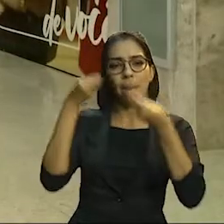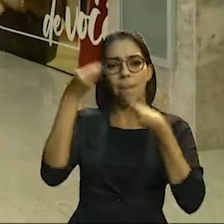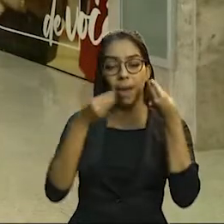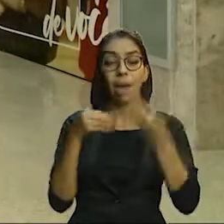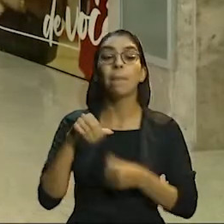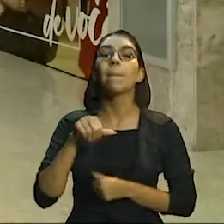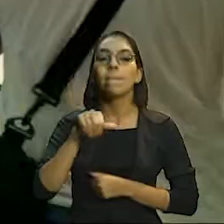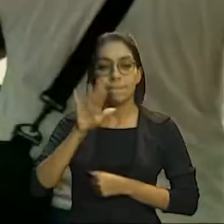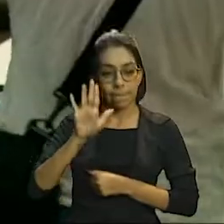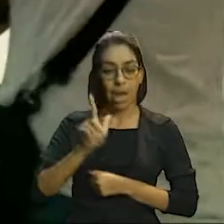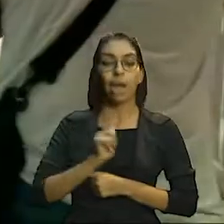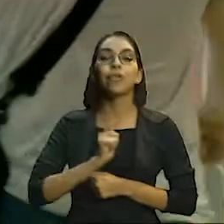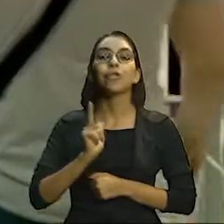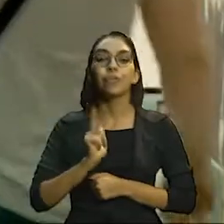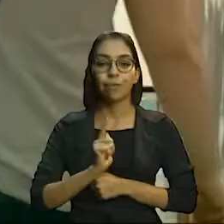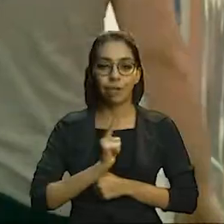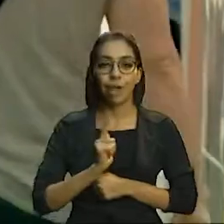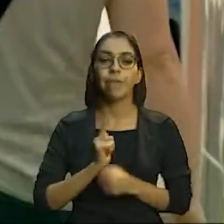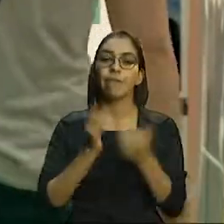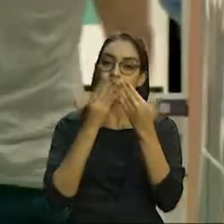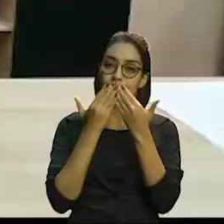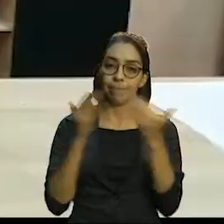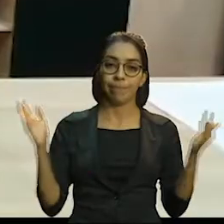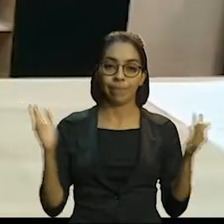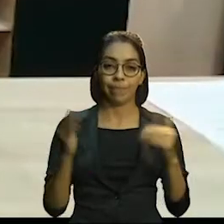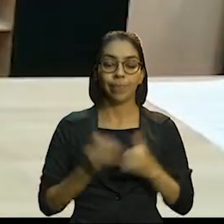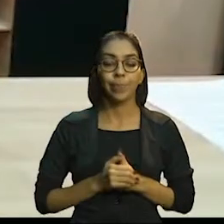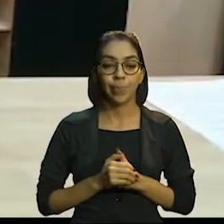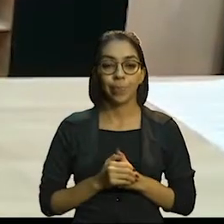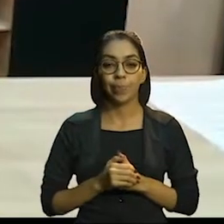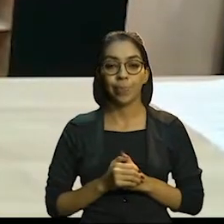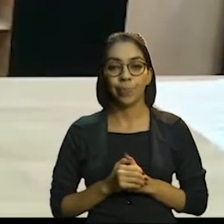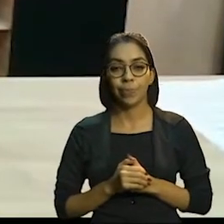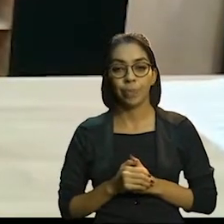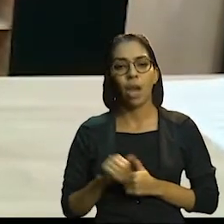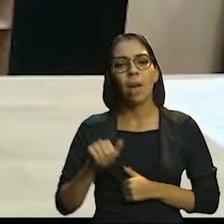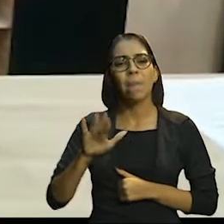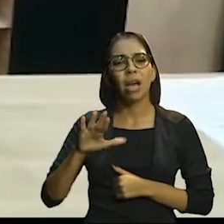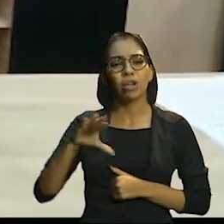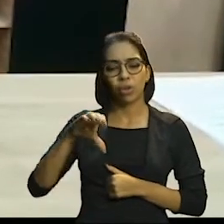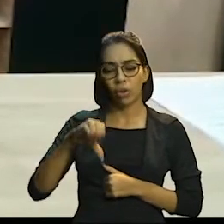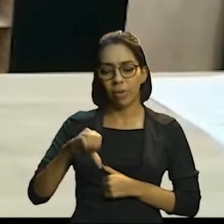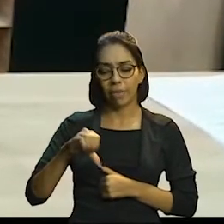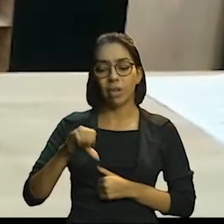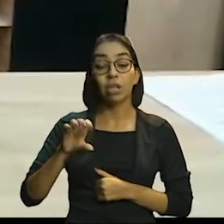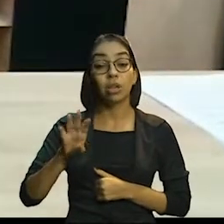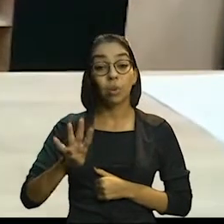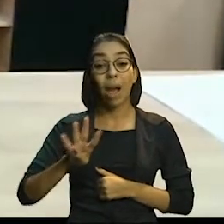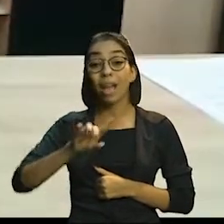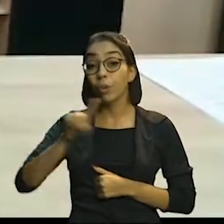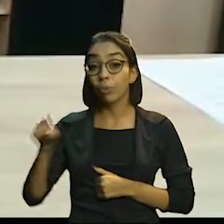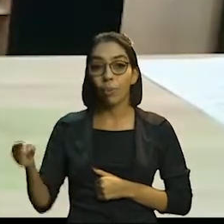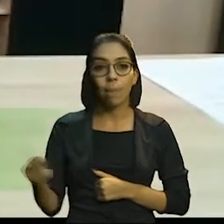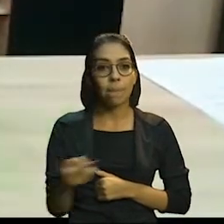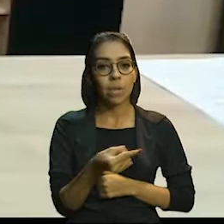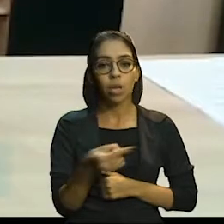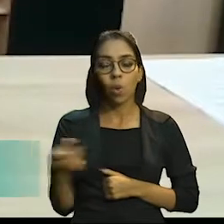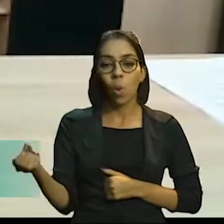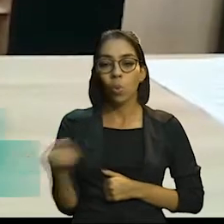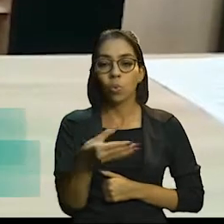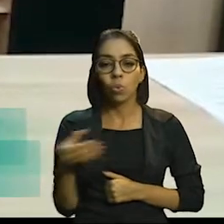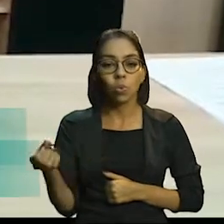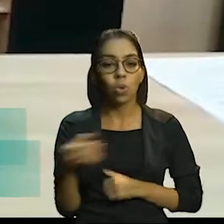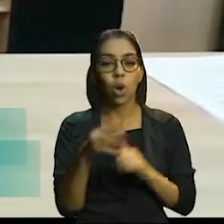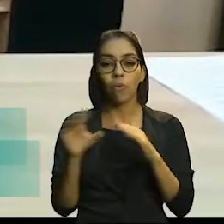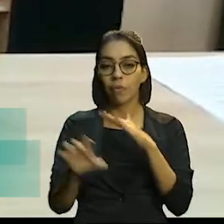os setores que mais abriram novos negócios. Foram mais de 94 mil novas empresas. Isso, ao